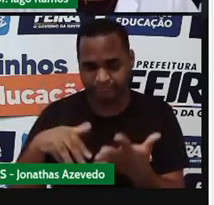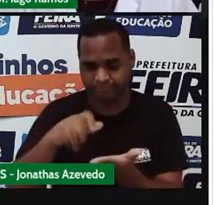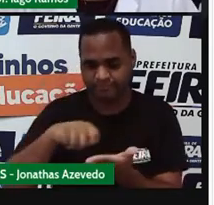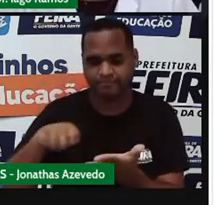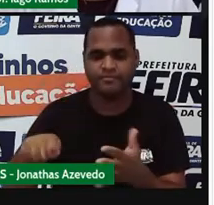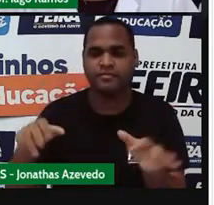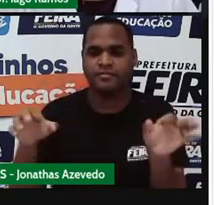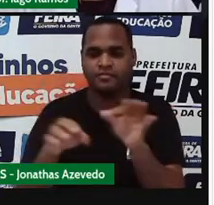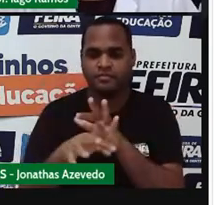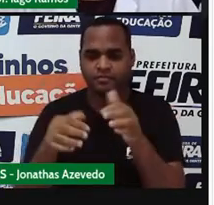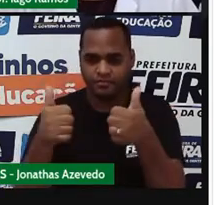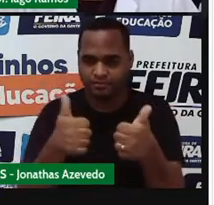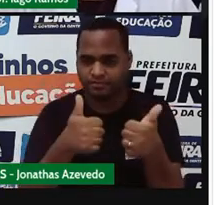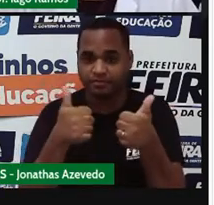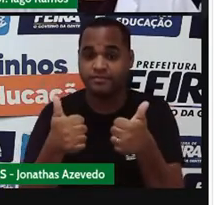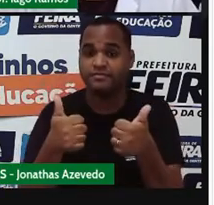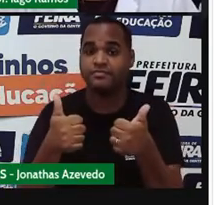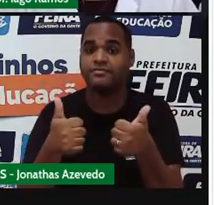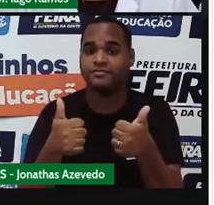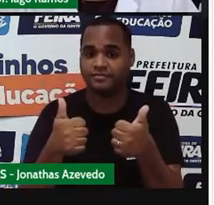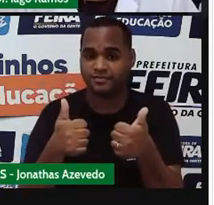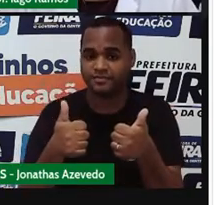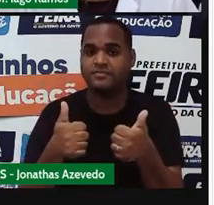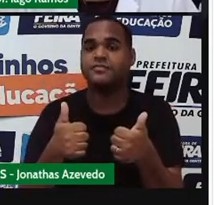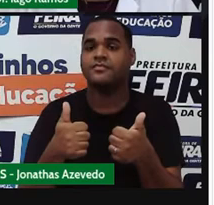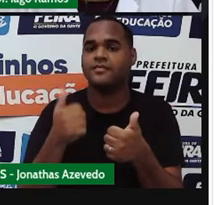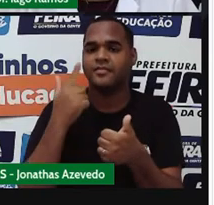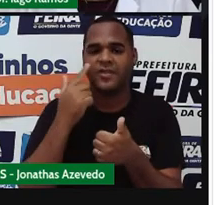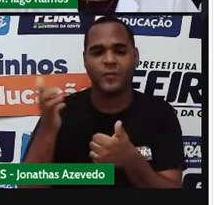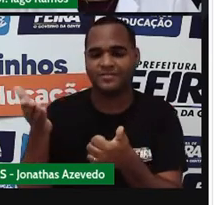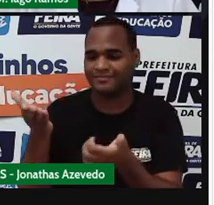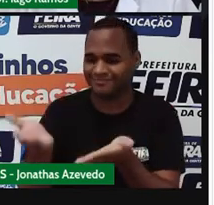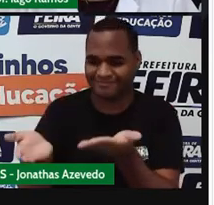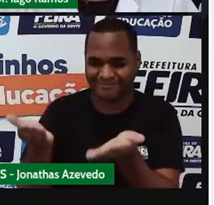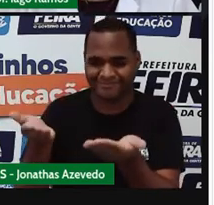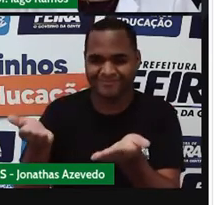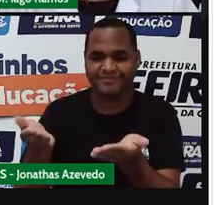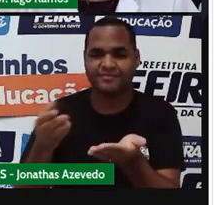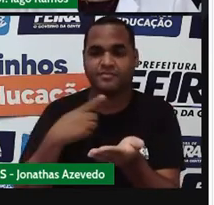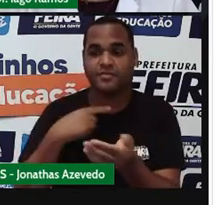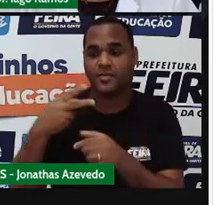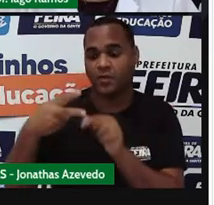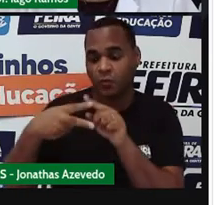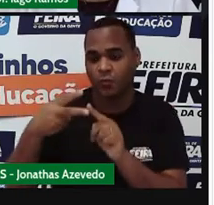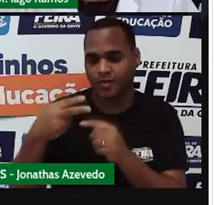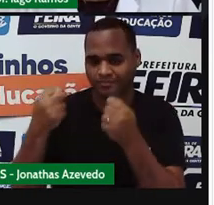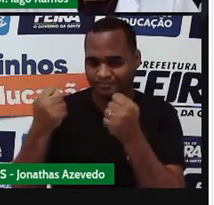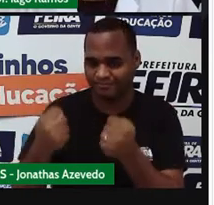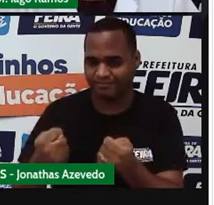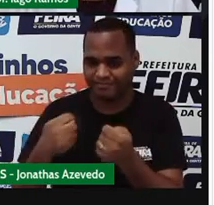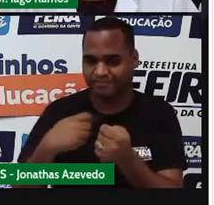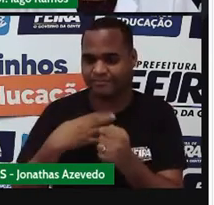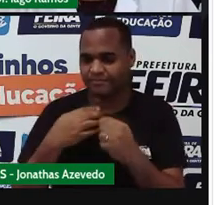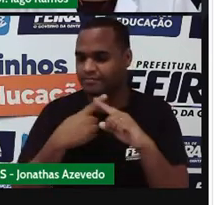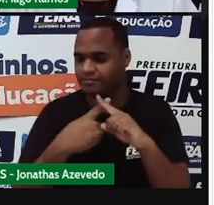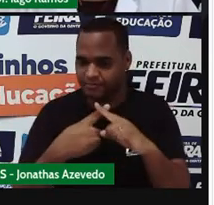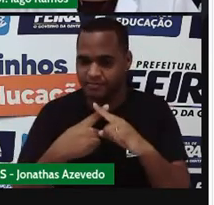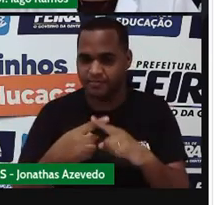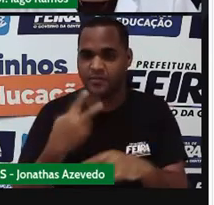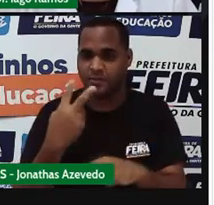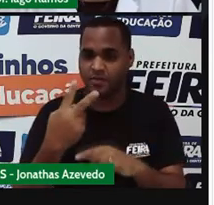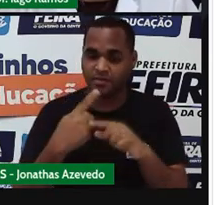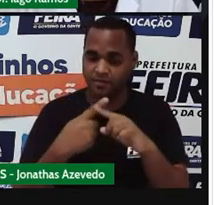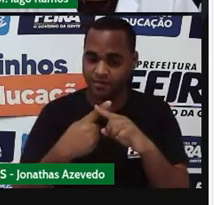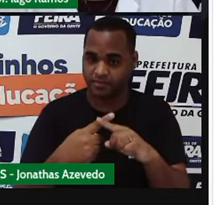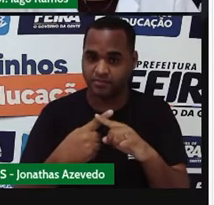é esse lado da balança. Dois pezinhos com X, duas vezes X,